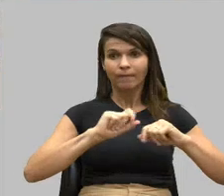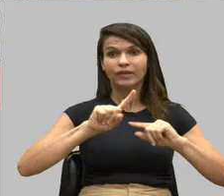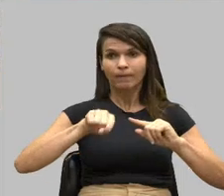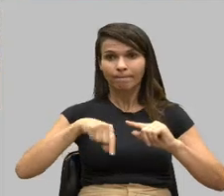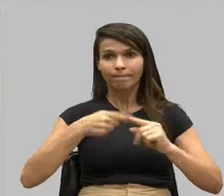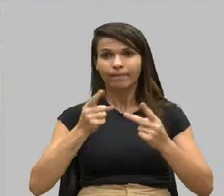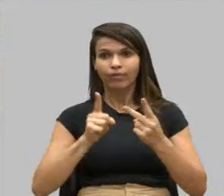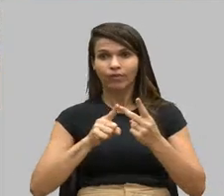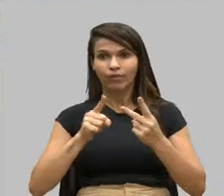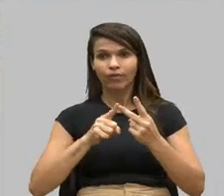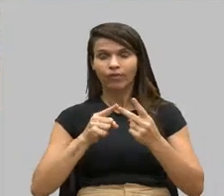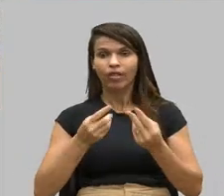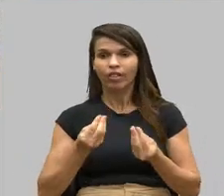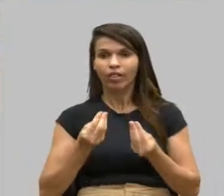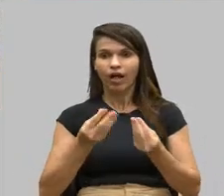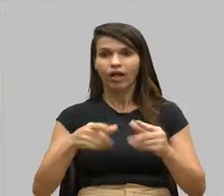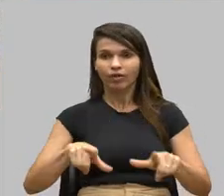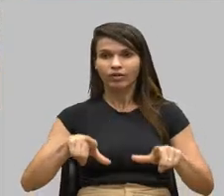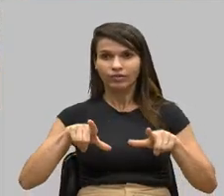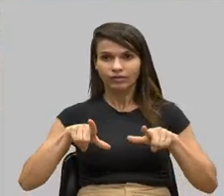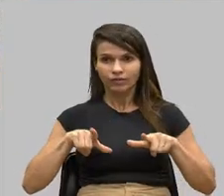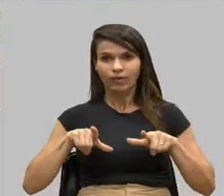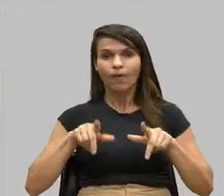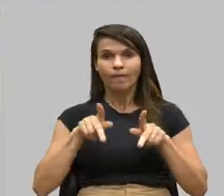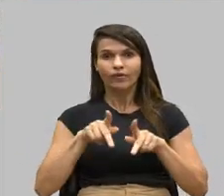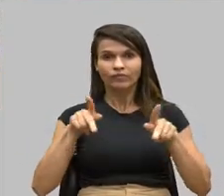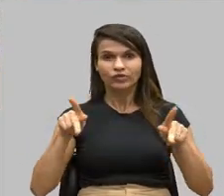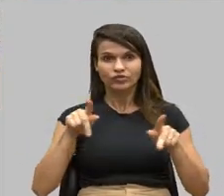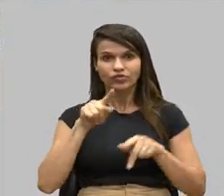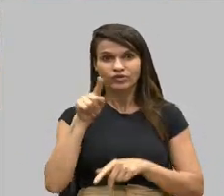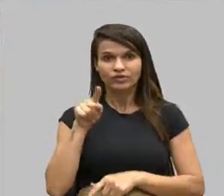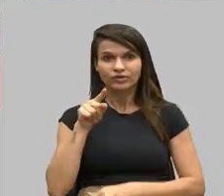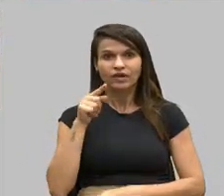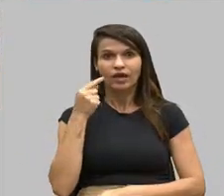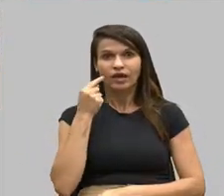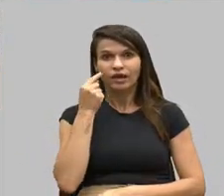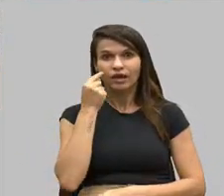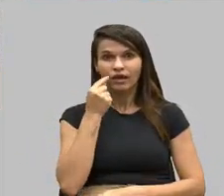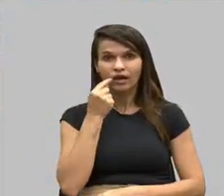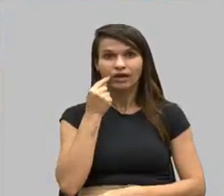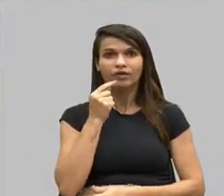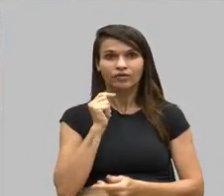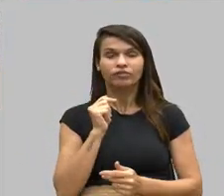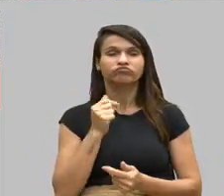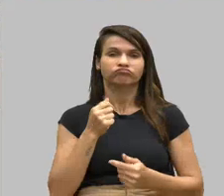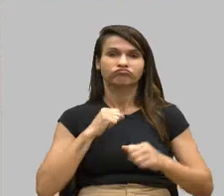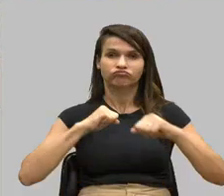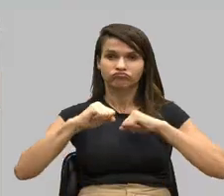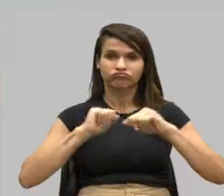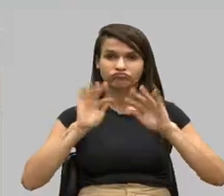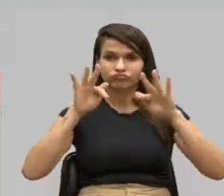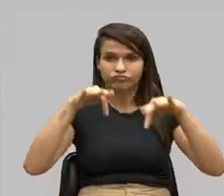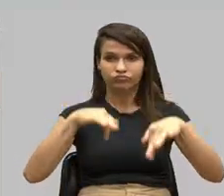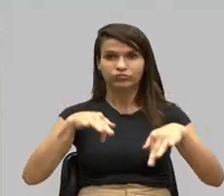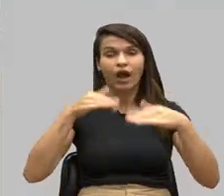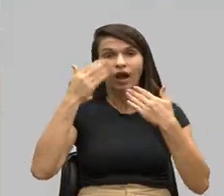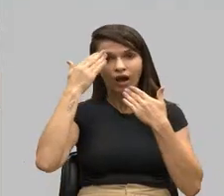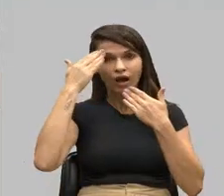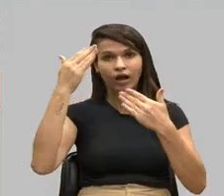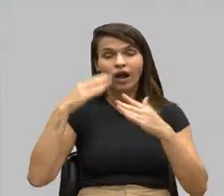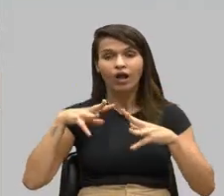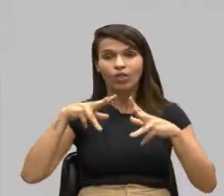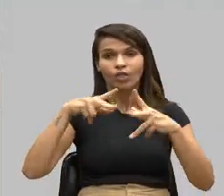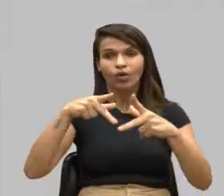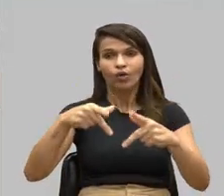congratulações que o professor José Guilherme vai fazer. Então, a presidência encerra o debate, agradecendo a todos os convidados e convidadas.